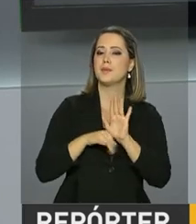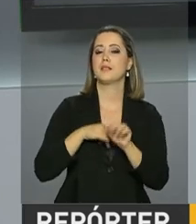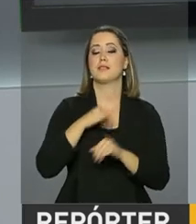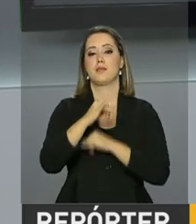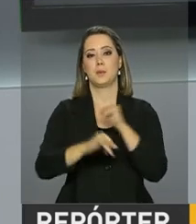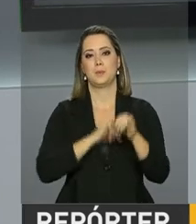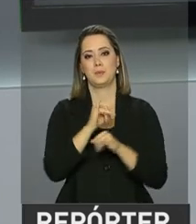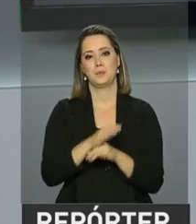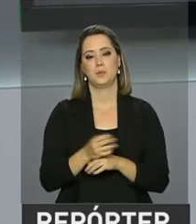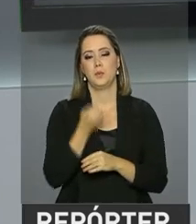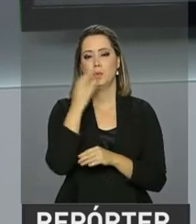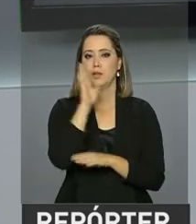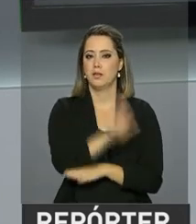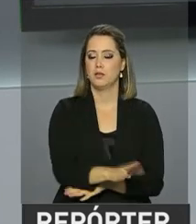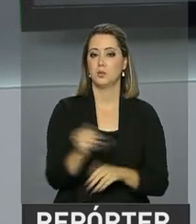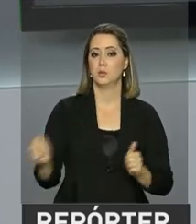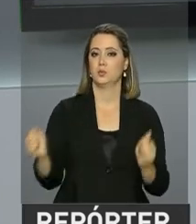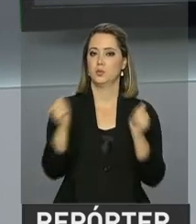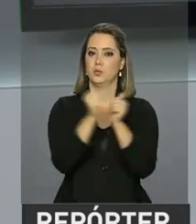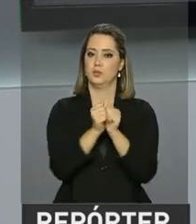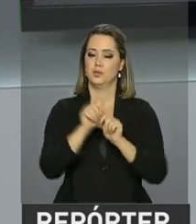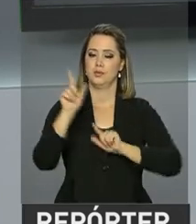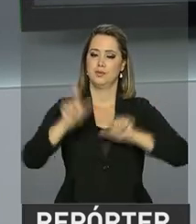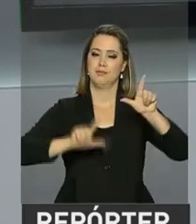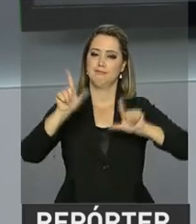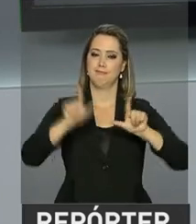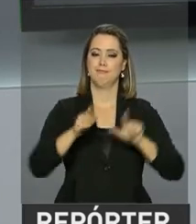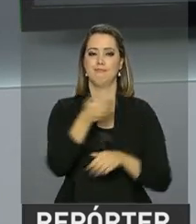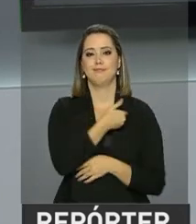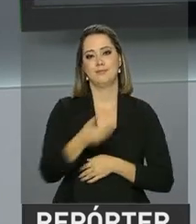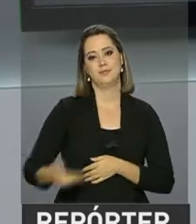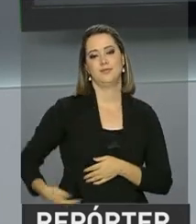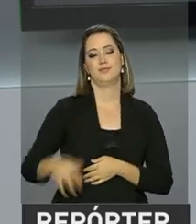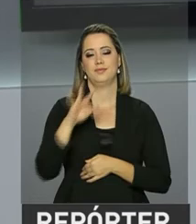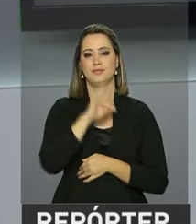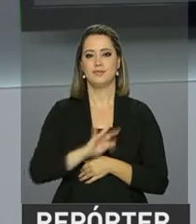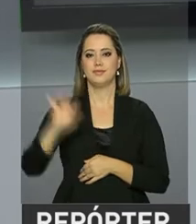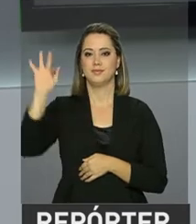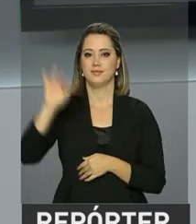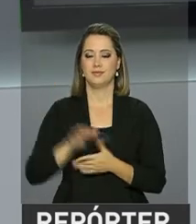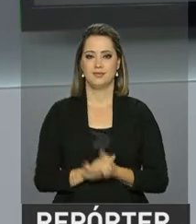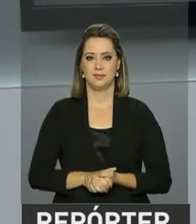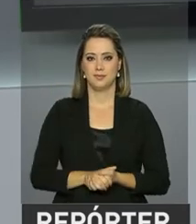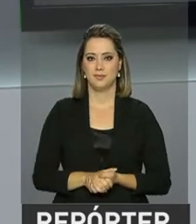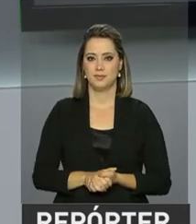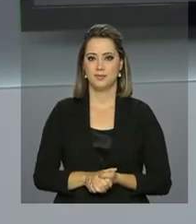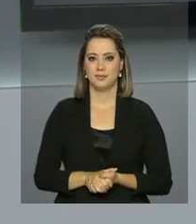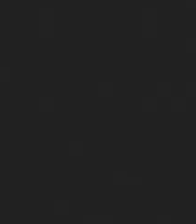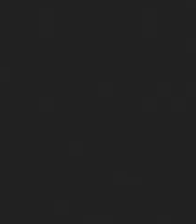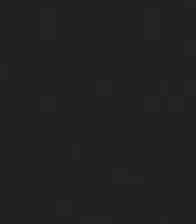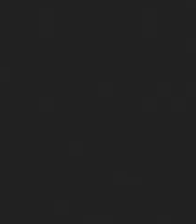internet. Uma ótima tarde para você. Continue com a gente aqui na NBR, a TV do Governo Federal.